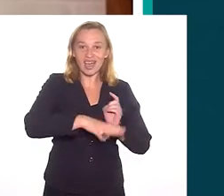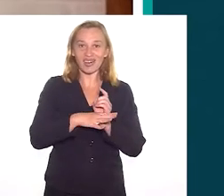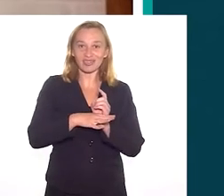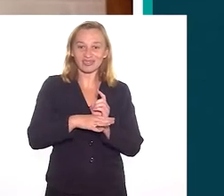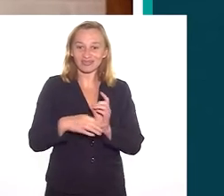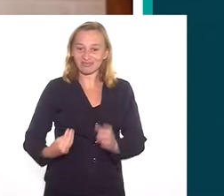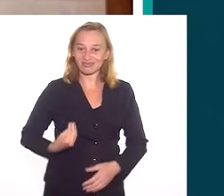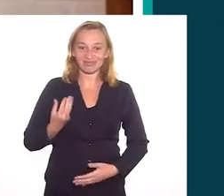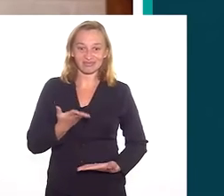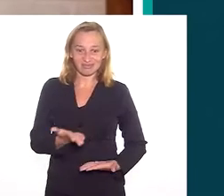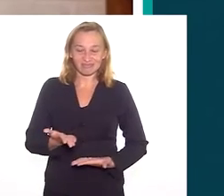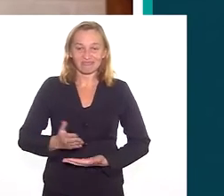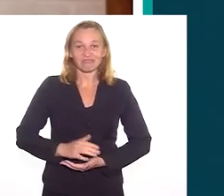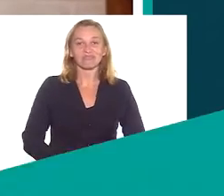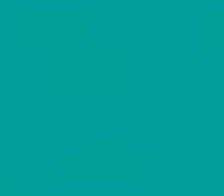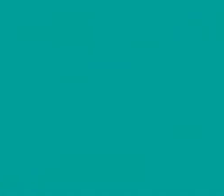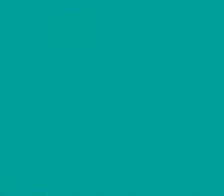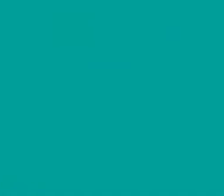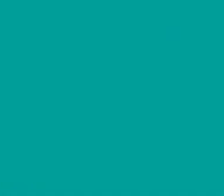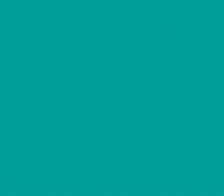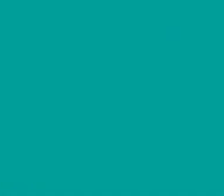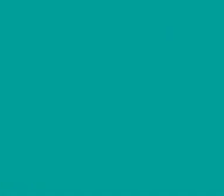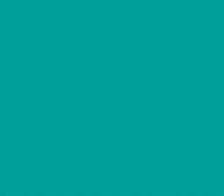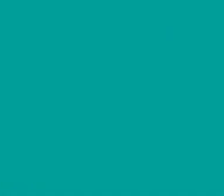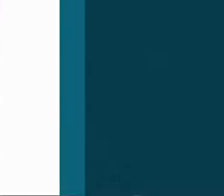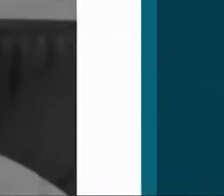Responsabilidade Social está no ar.